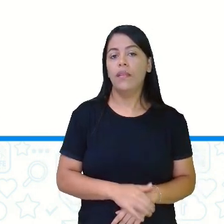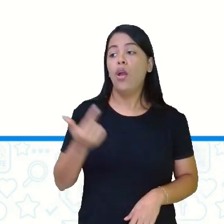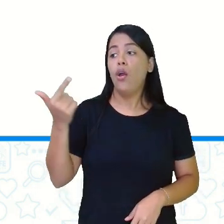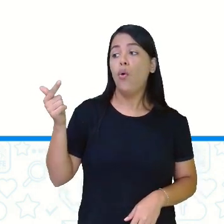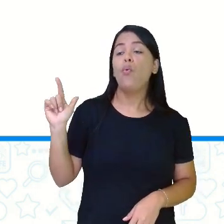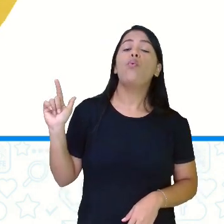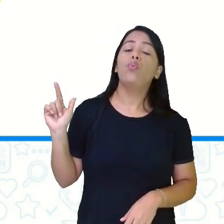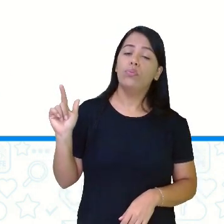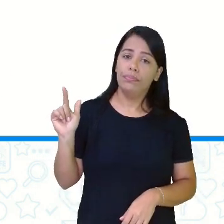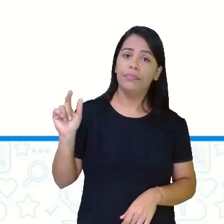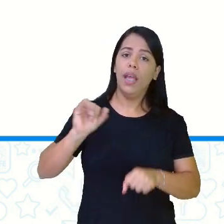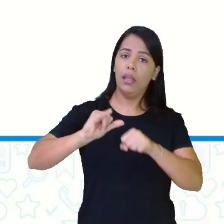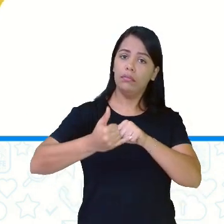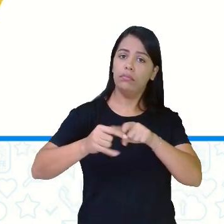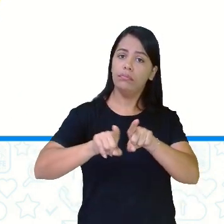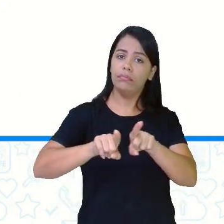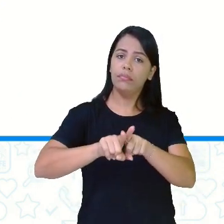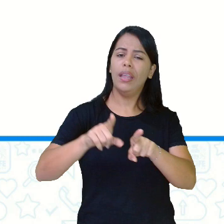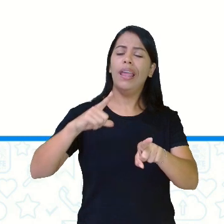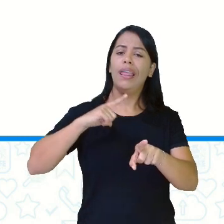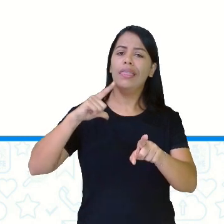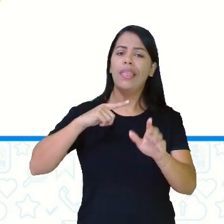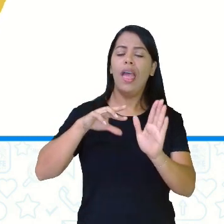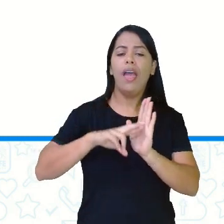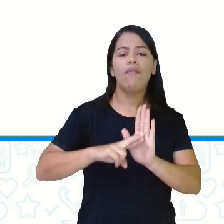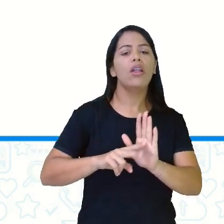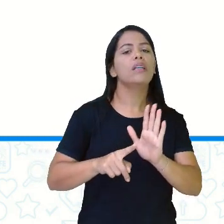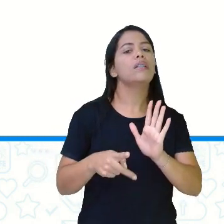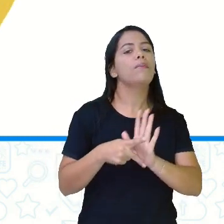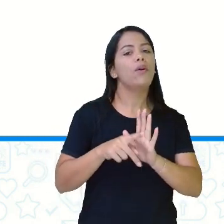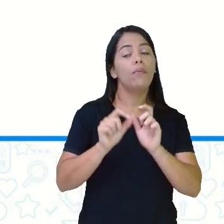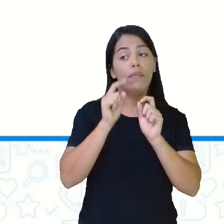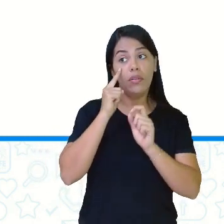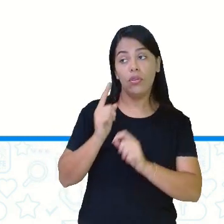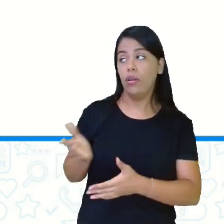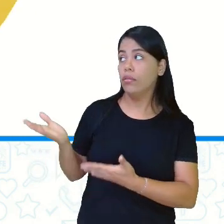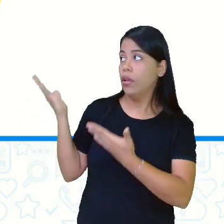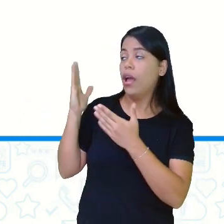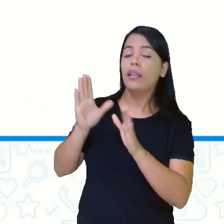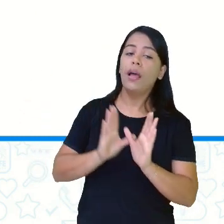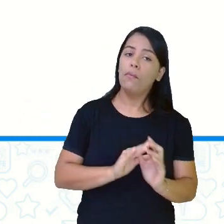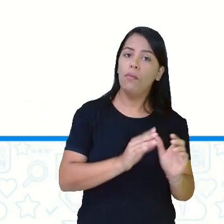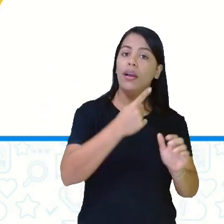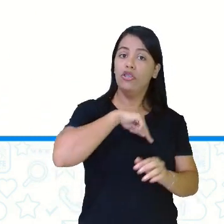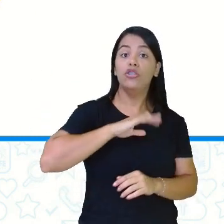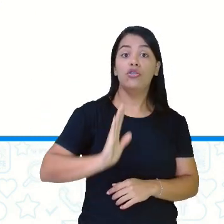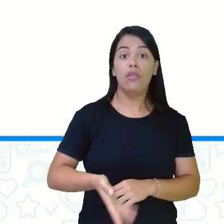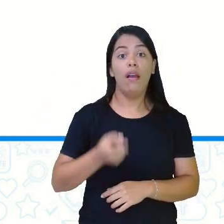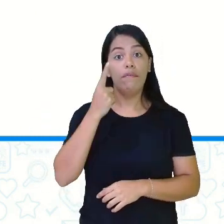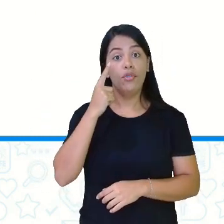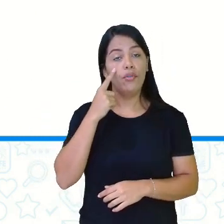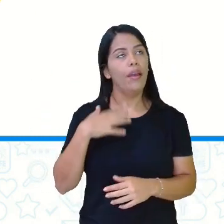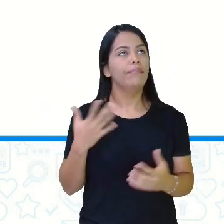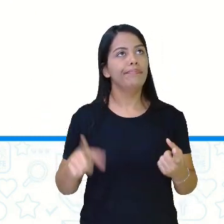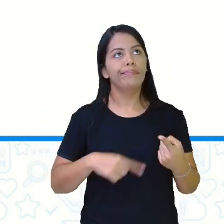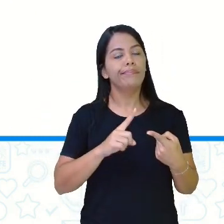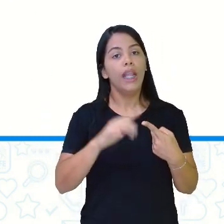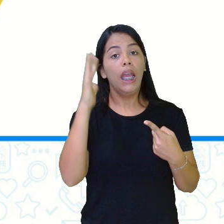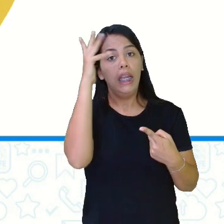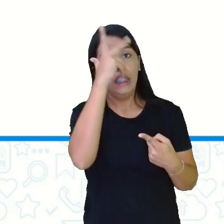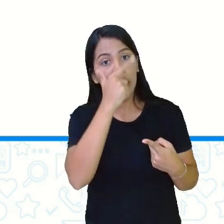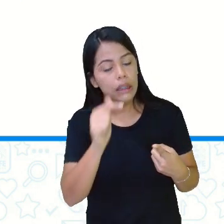Outros adjetivos que se referem às borboletas. A gente já falou, né? Que elas eram belas, que elas eram